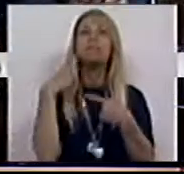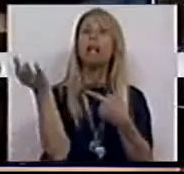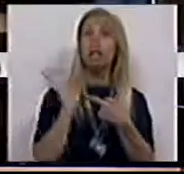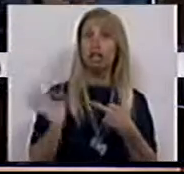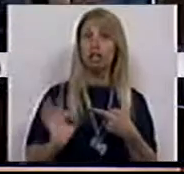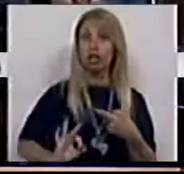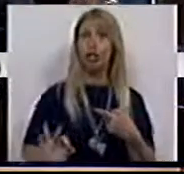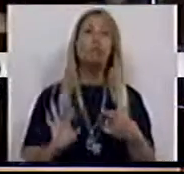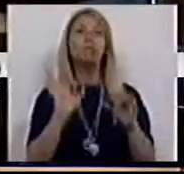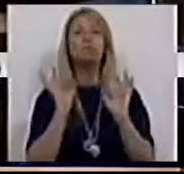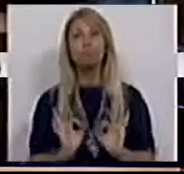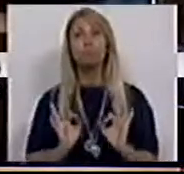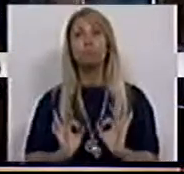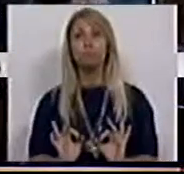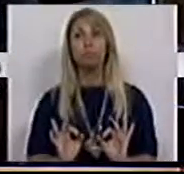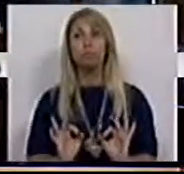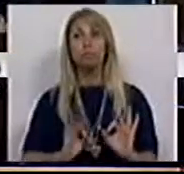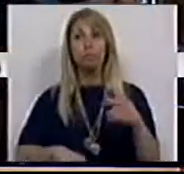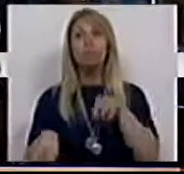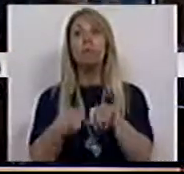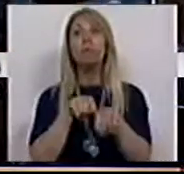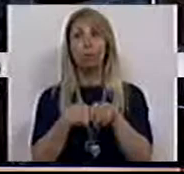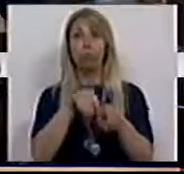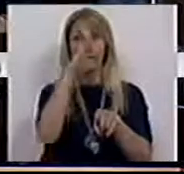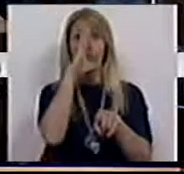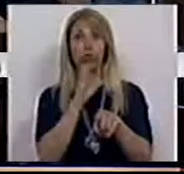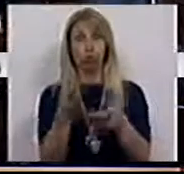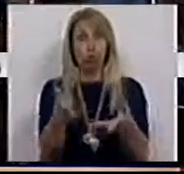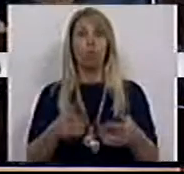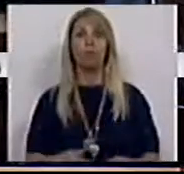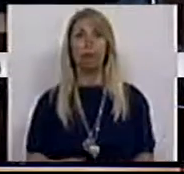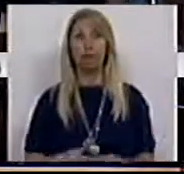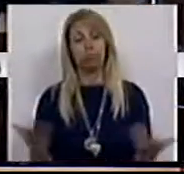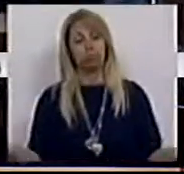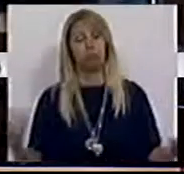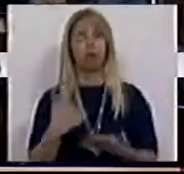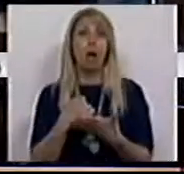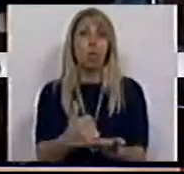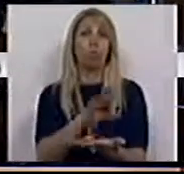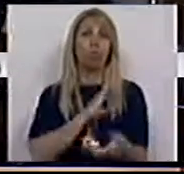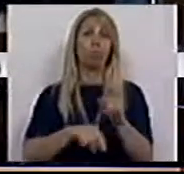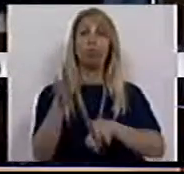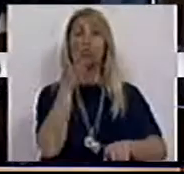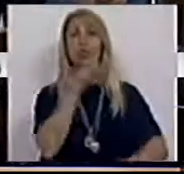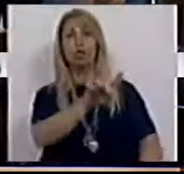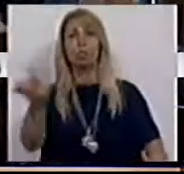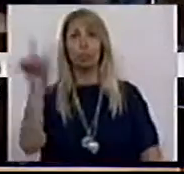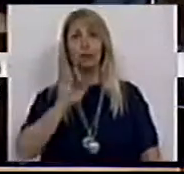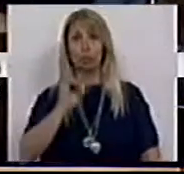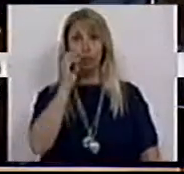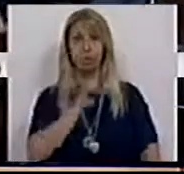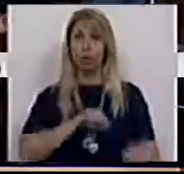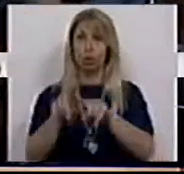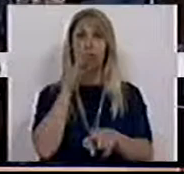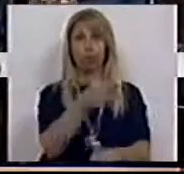de fundo da política deste Governo, sustentada pelos Srs. Deputados e pelas Sras. Deputadas,